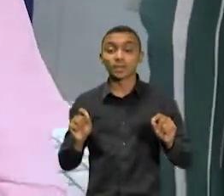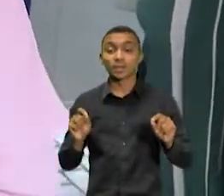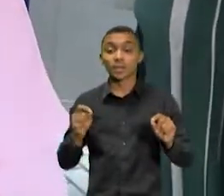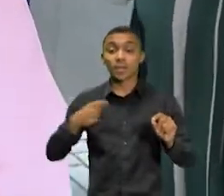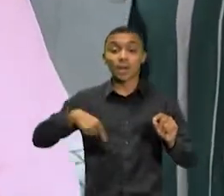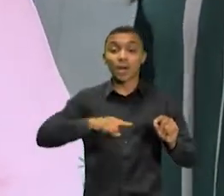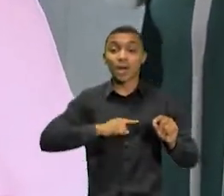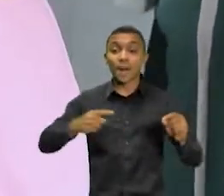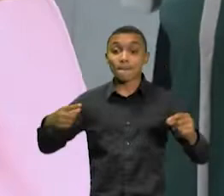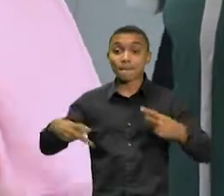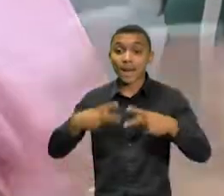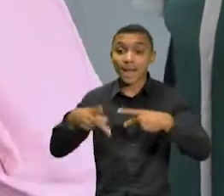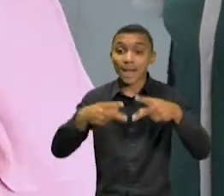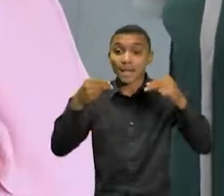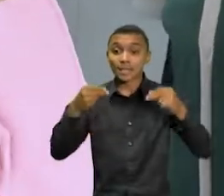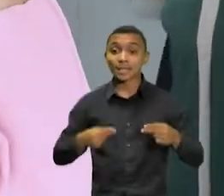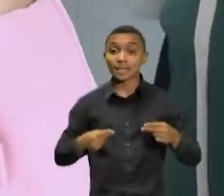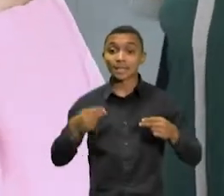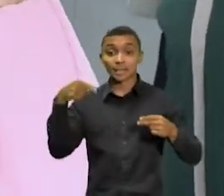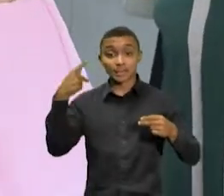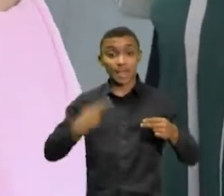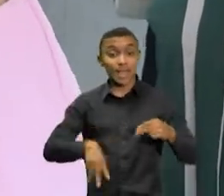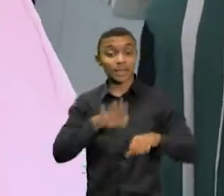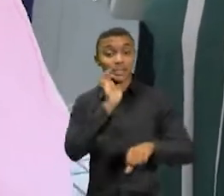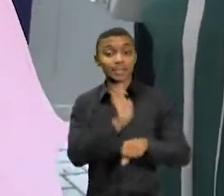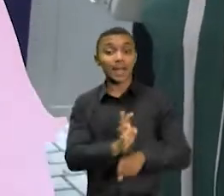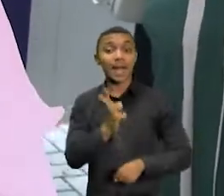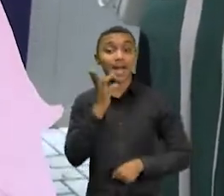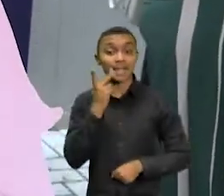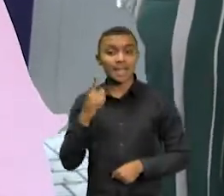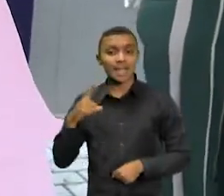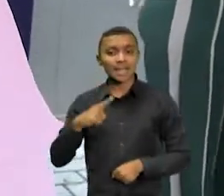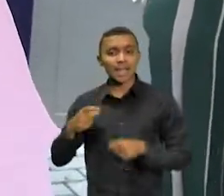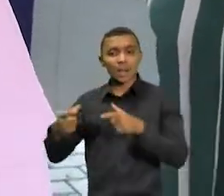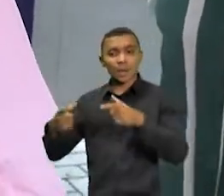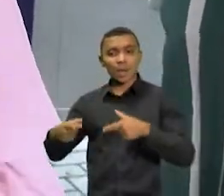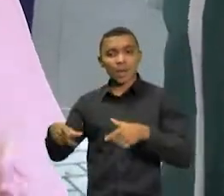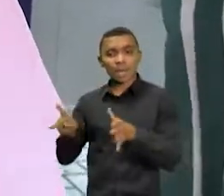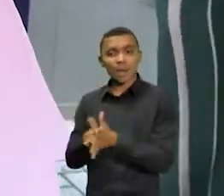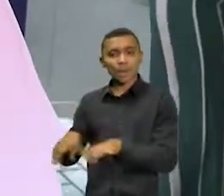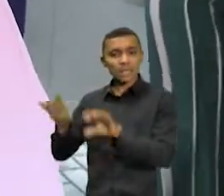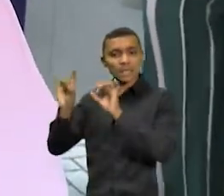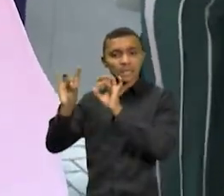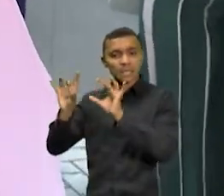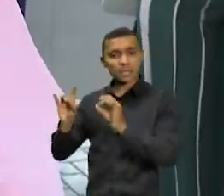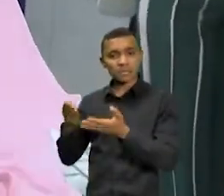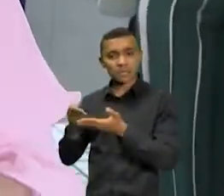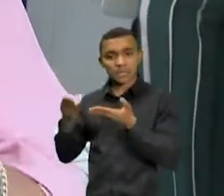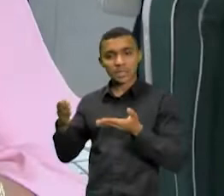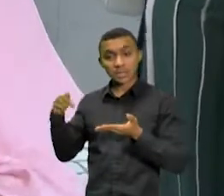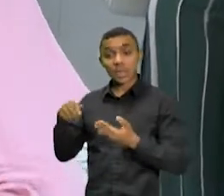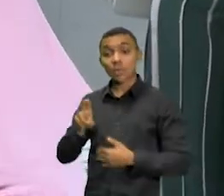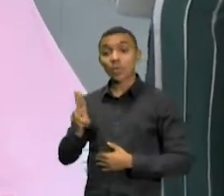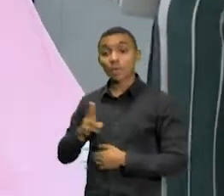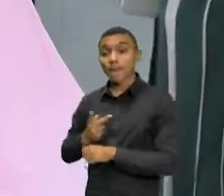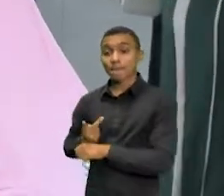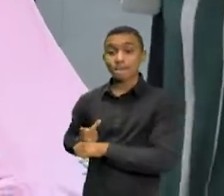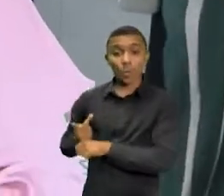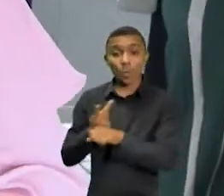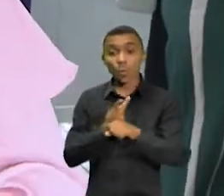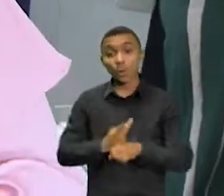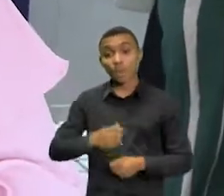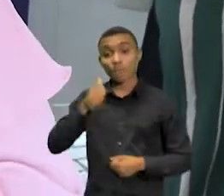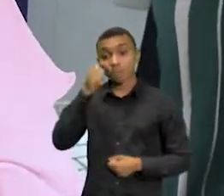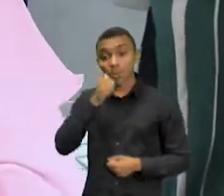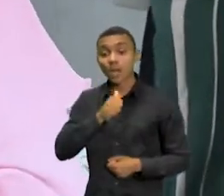nosso Estado, nossa capital, uma casa, a Procuradoria da Mulher, onde vai ser atendido